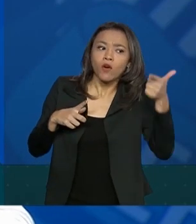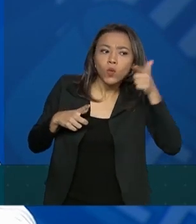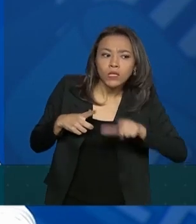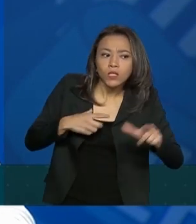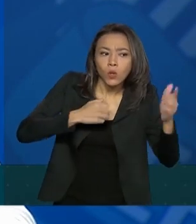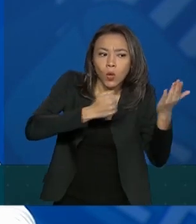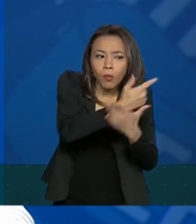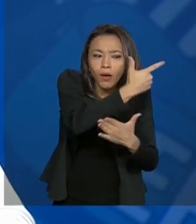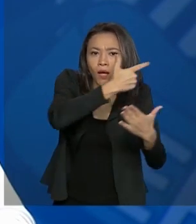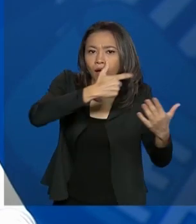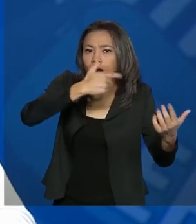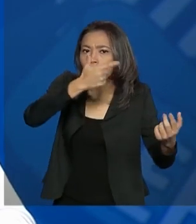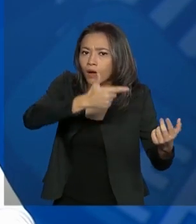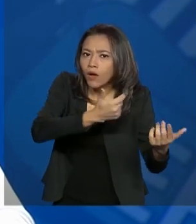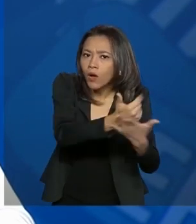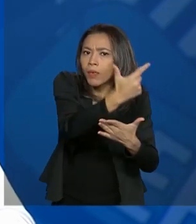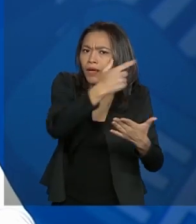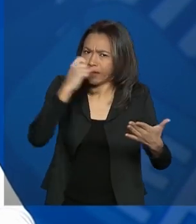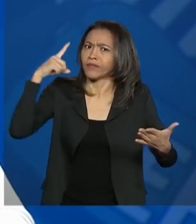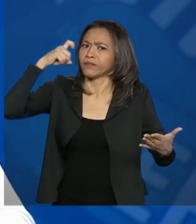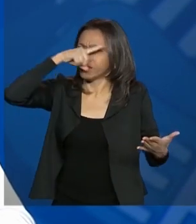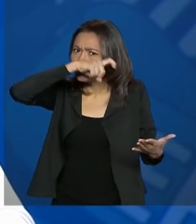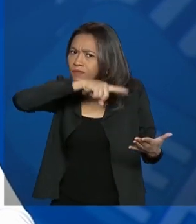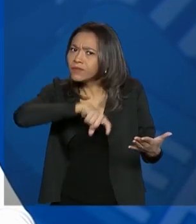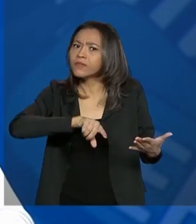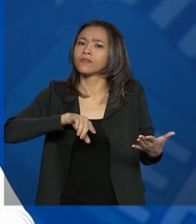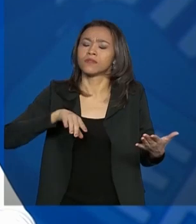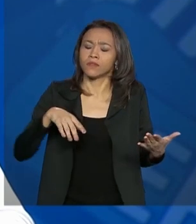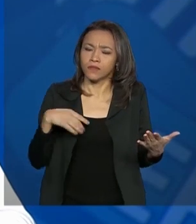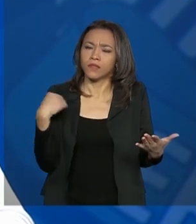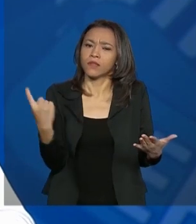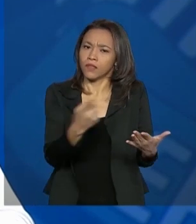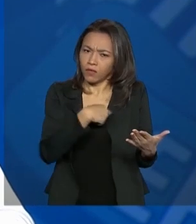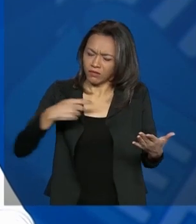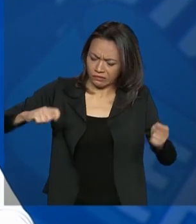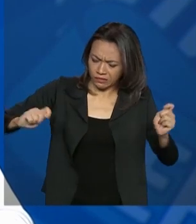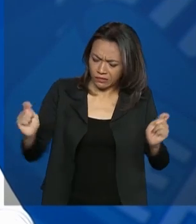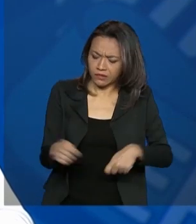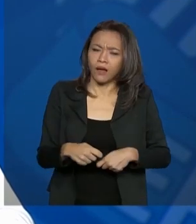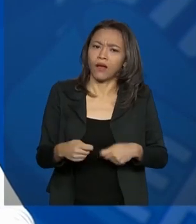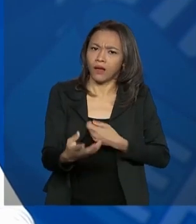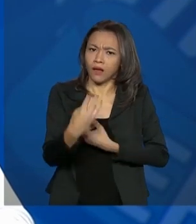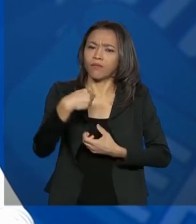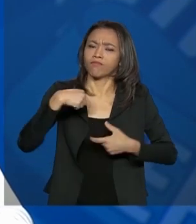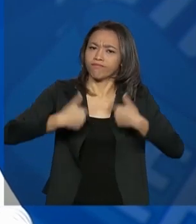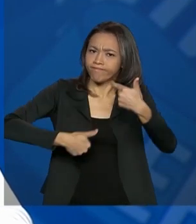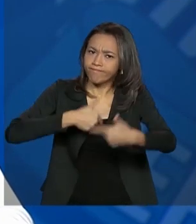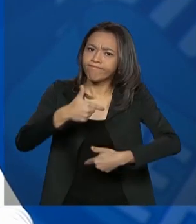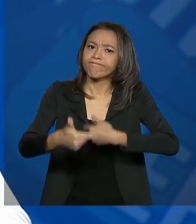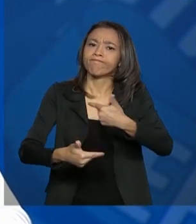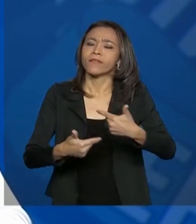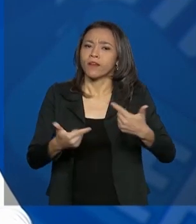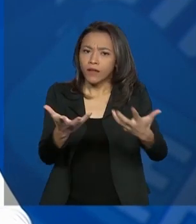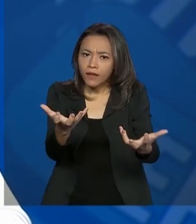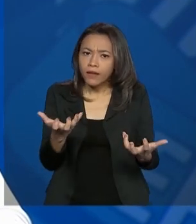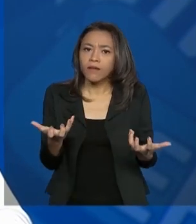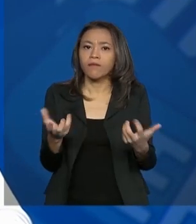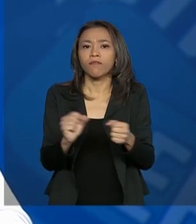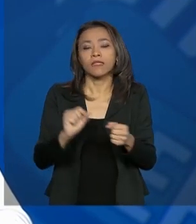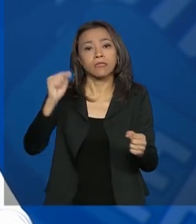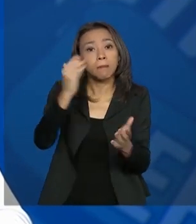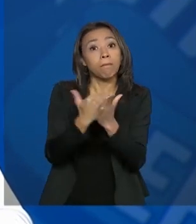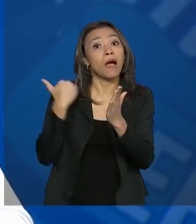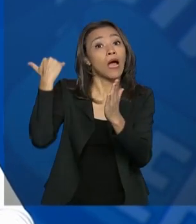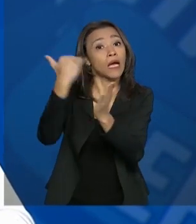comprar, que é a grande dificuldade, isso é o que nós temos capacidade interna. Nós queremos fazer muito mais do que